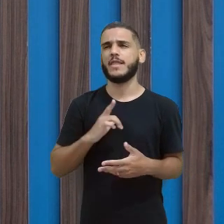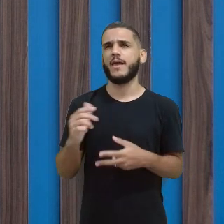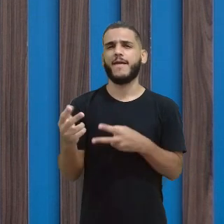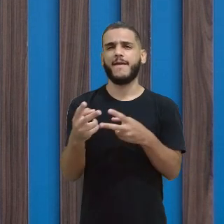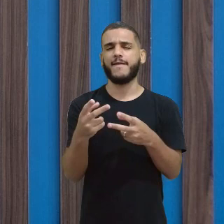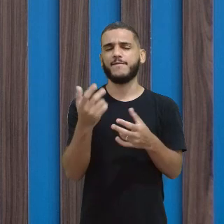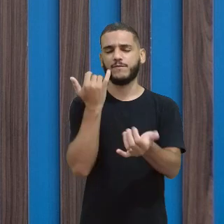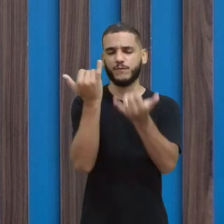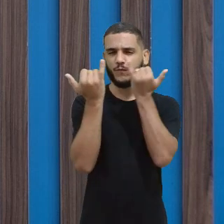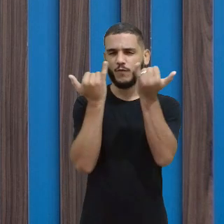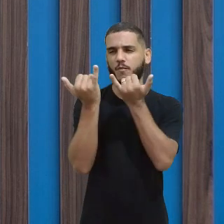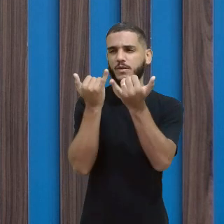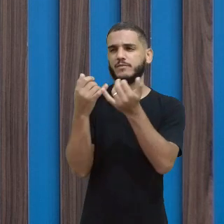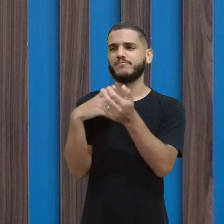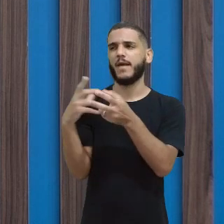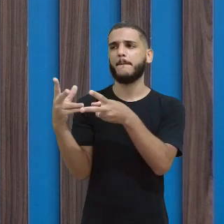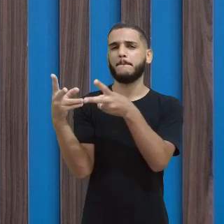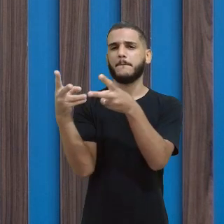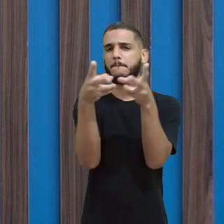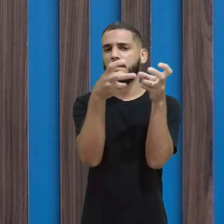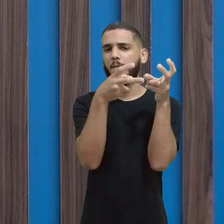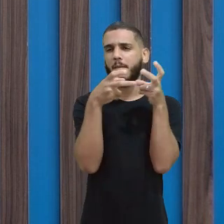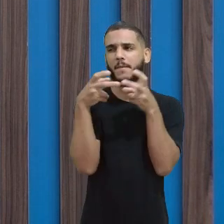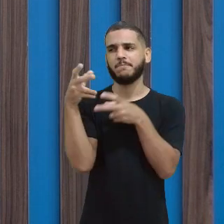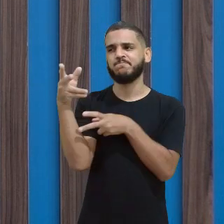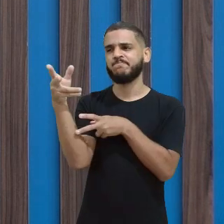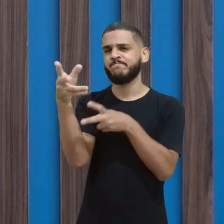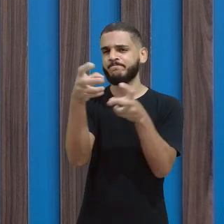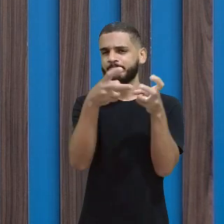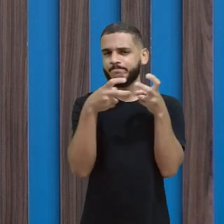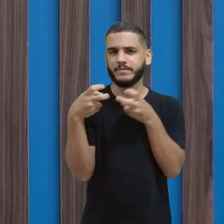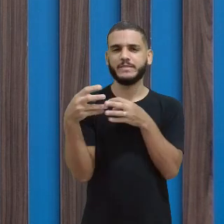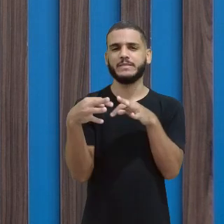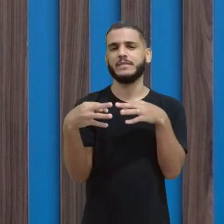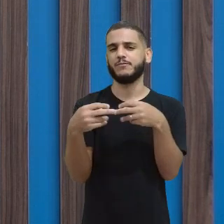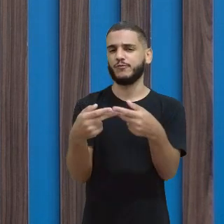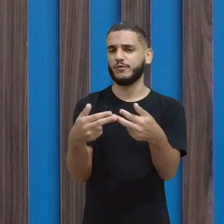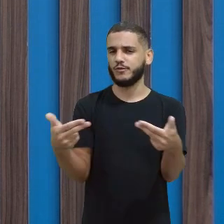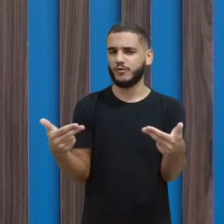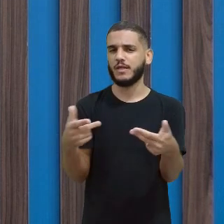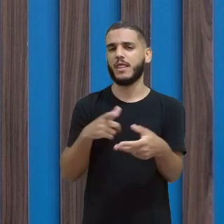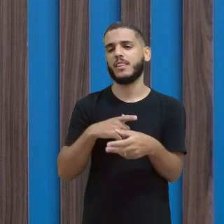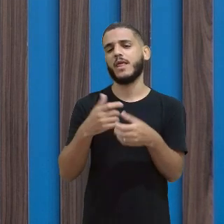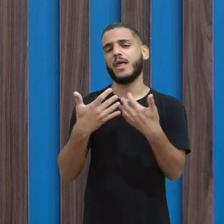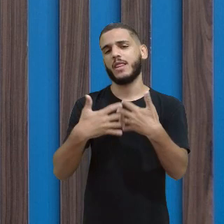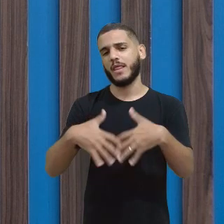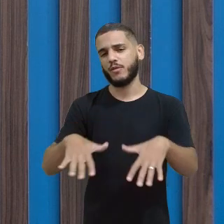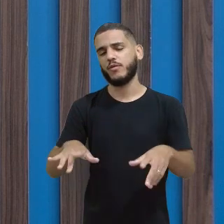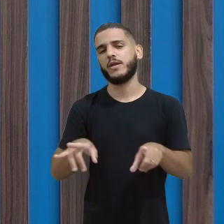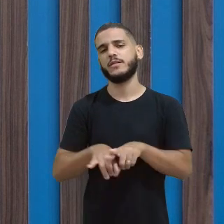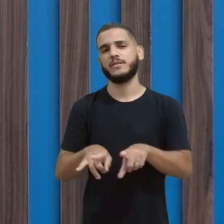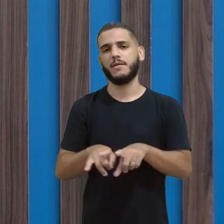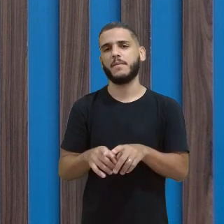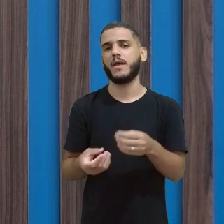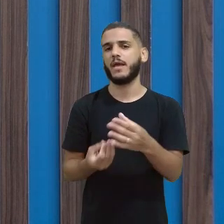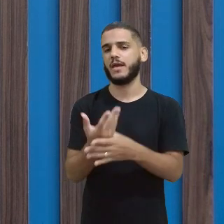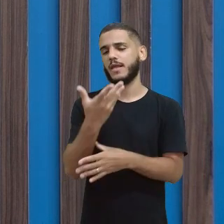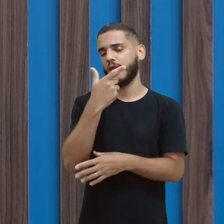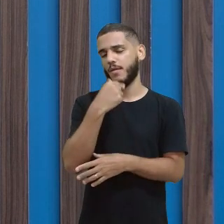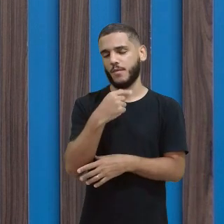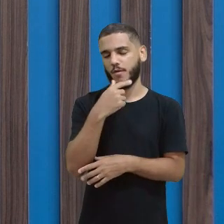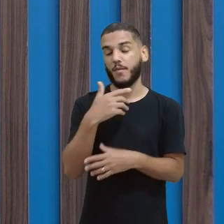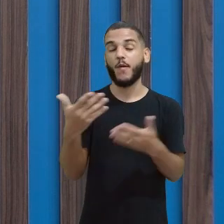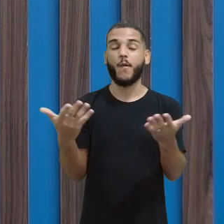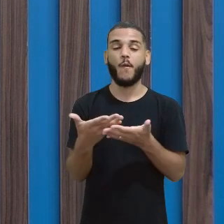olhos têm essa capacidade. E aí, existem as fontes naturais, as fontes artificiais. E eu acredito que a aula de hoje está